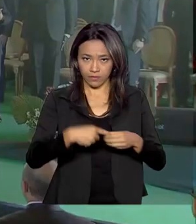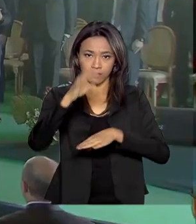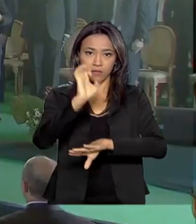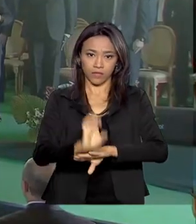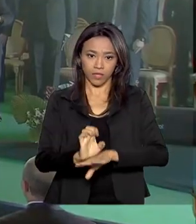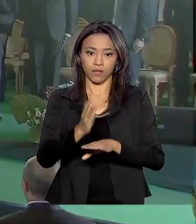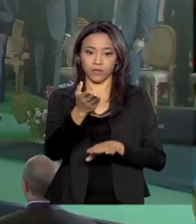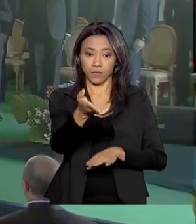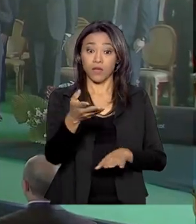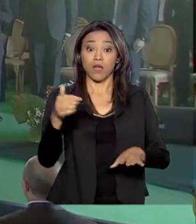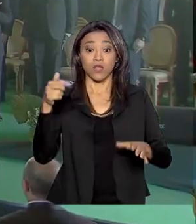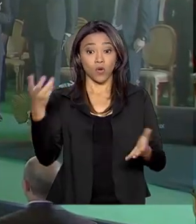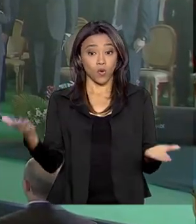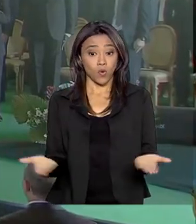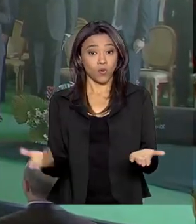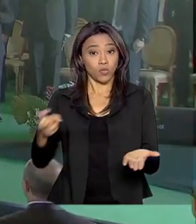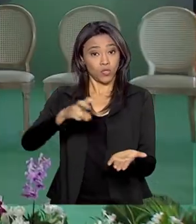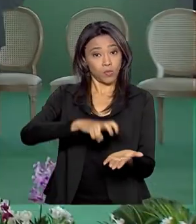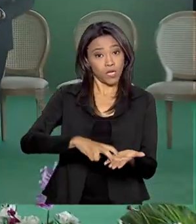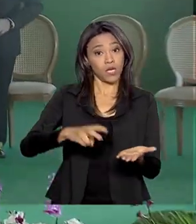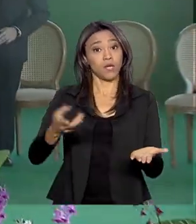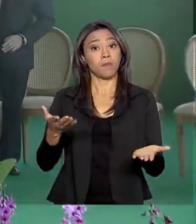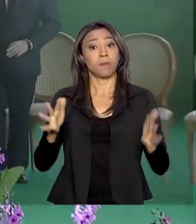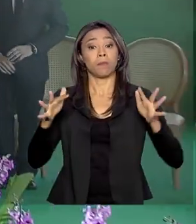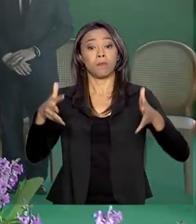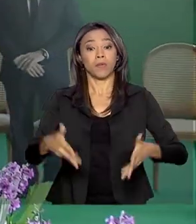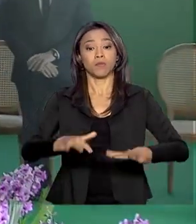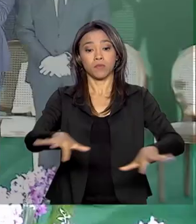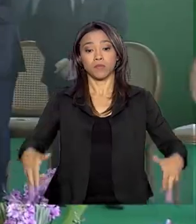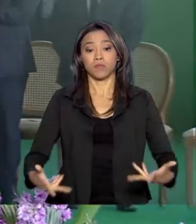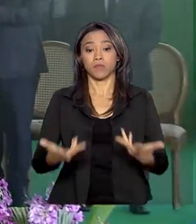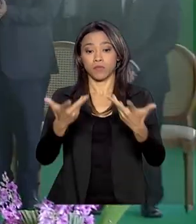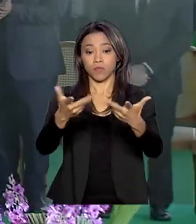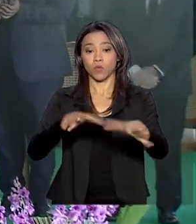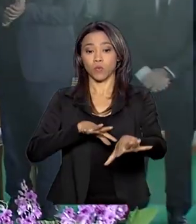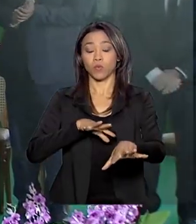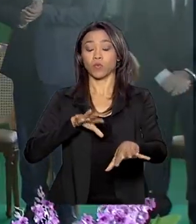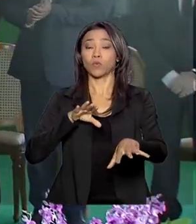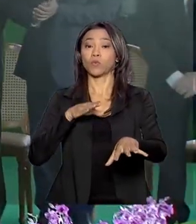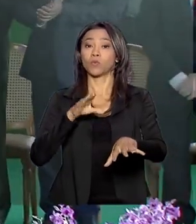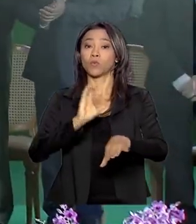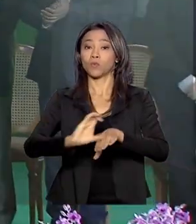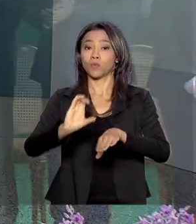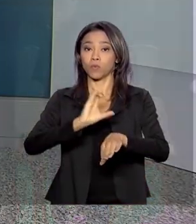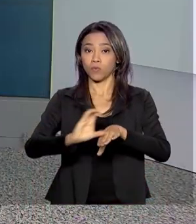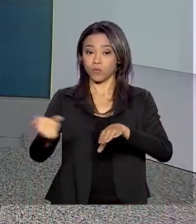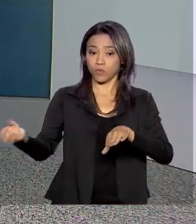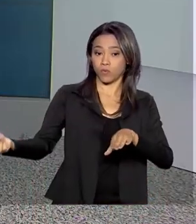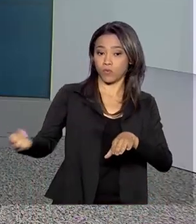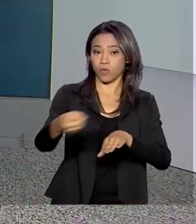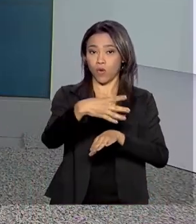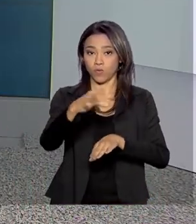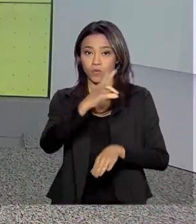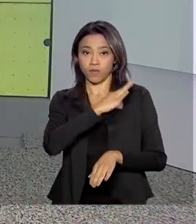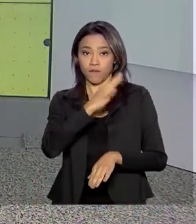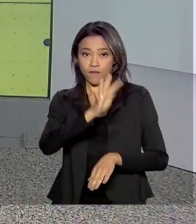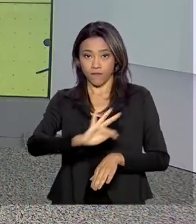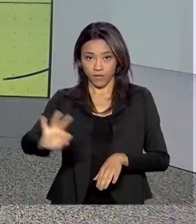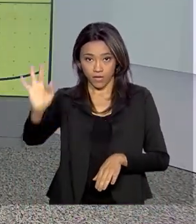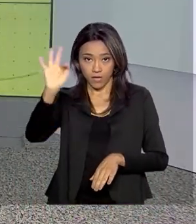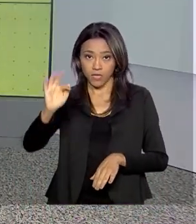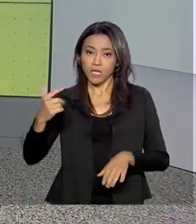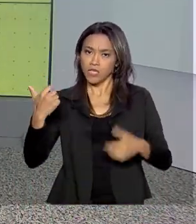da cerimônia de encerramento dos cursos de formação de novos policiais federais. Ele destacou a importância do papel